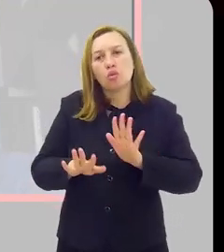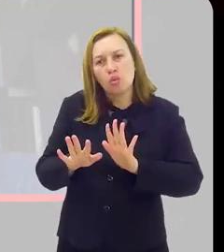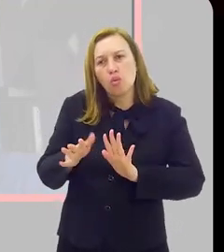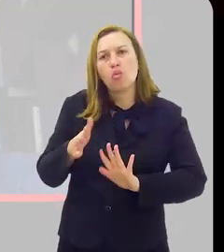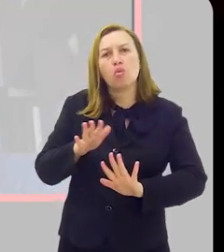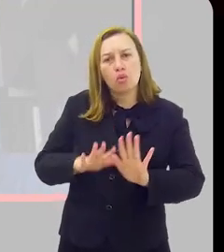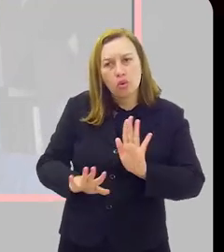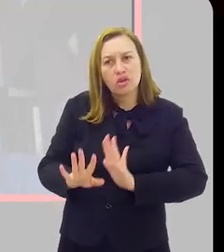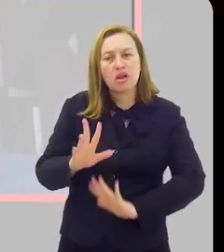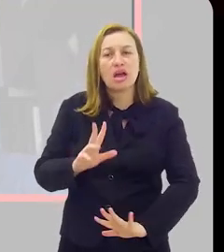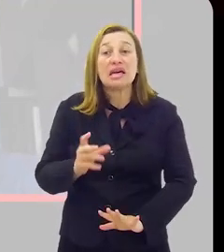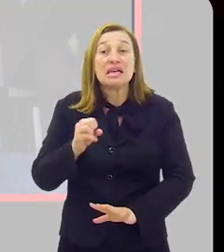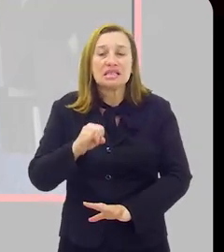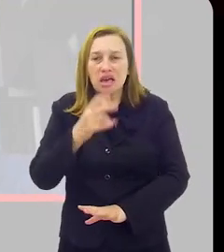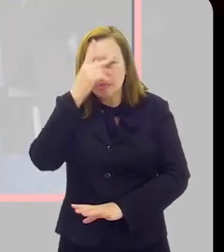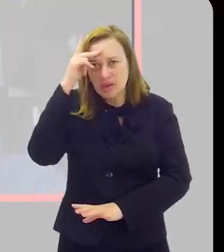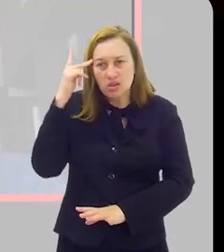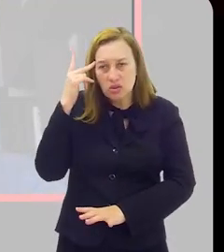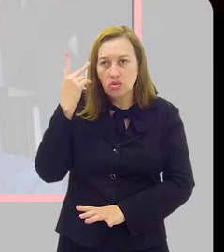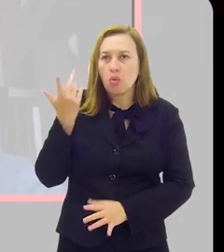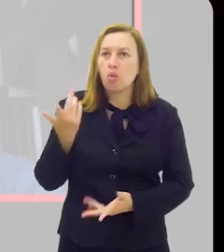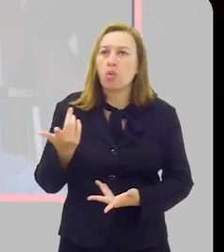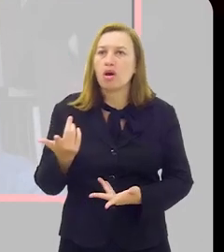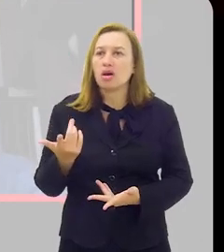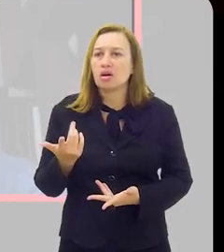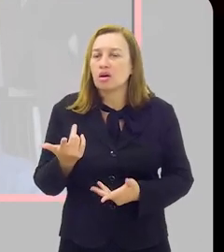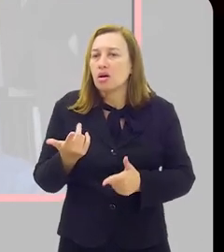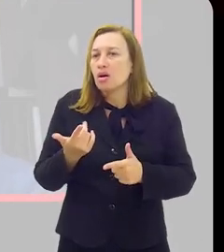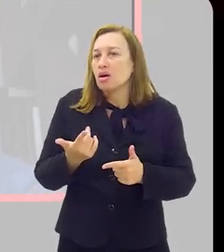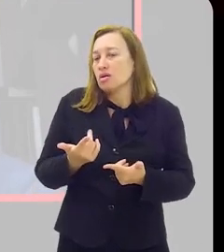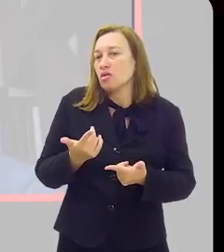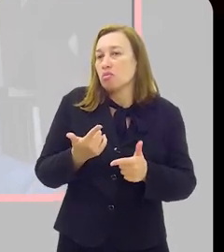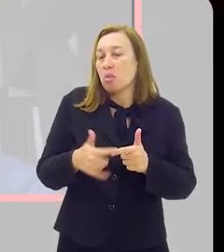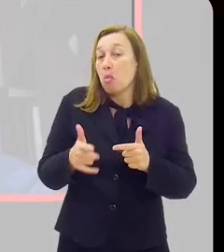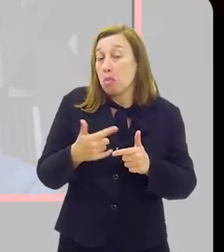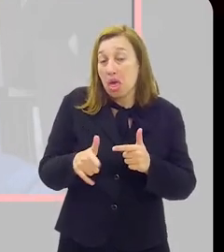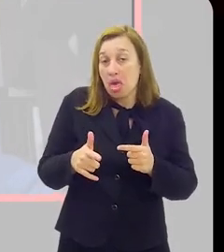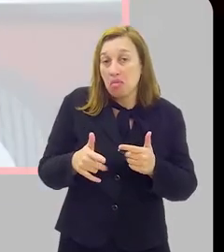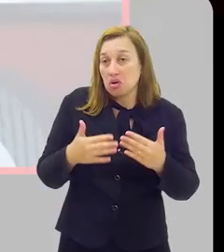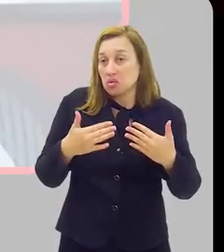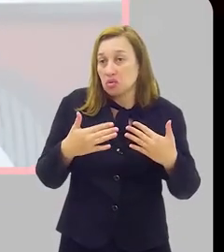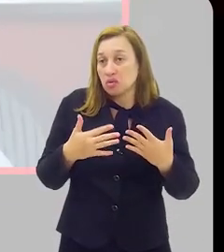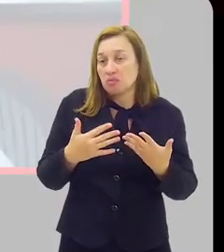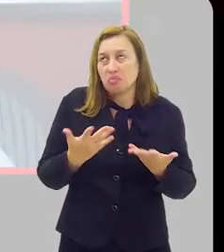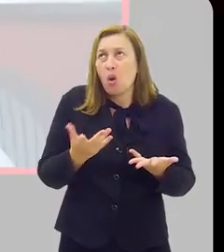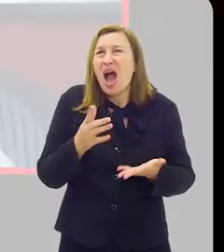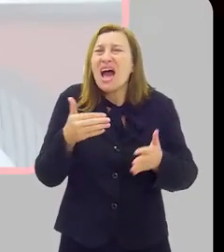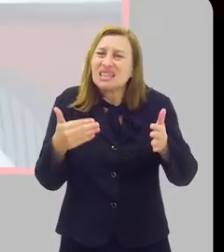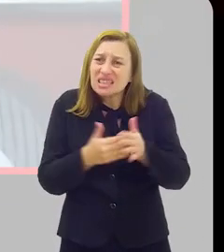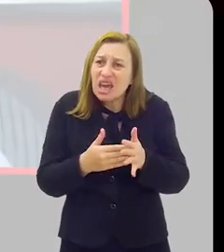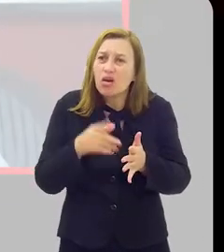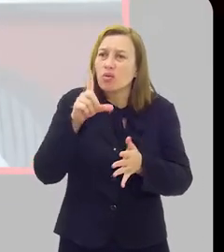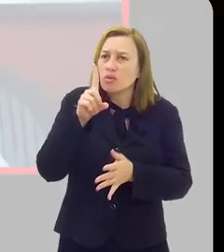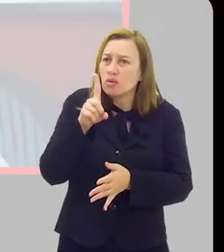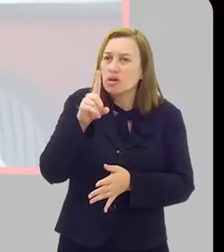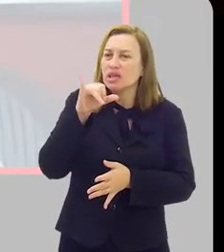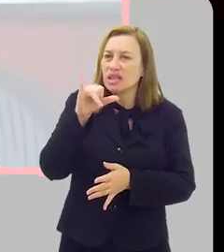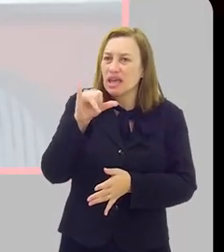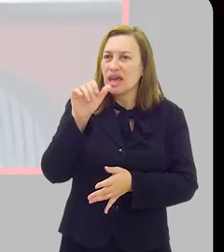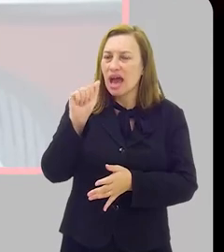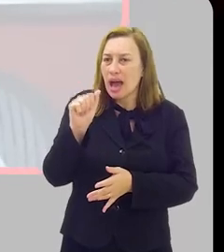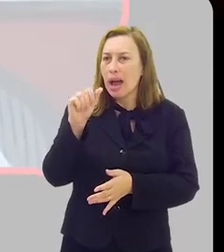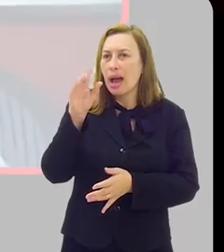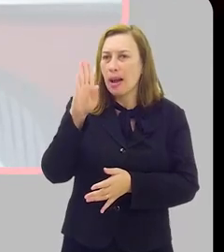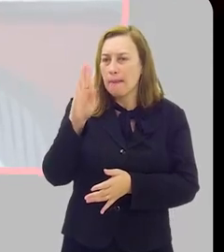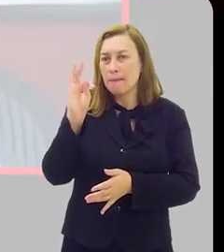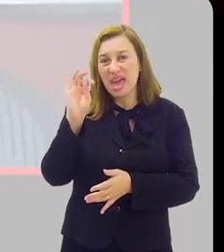cuidado, se a pessoa é portadora de qualquer condição de maior fragilidade, até mesmo um diabético, o diabetes é uma